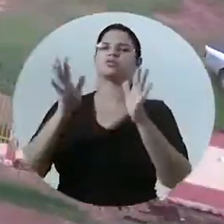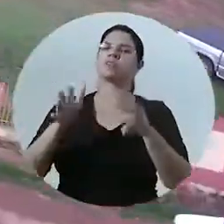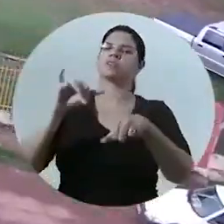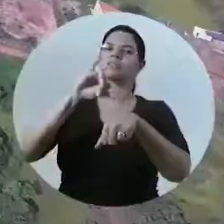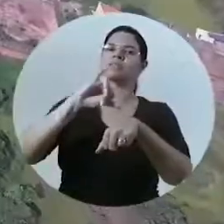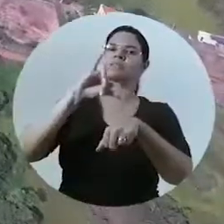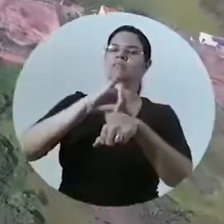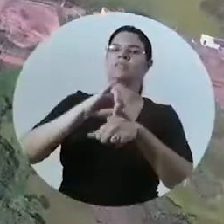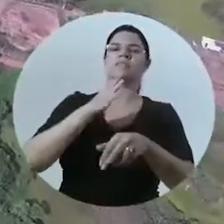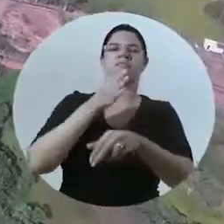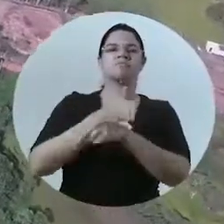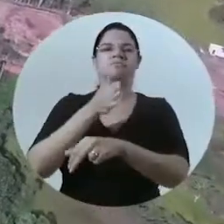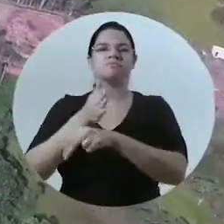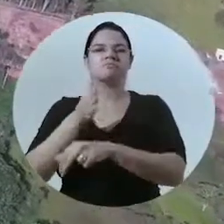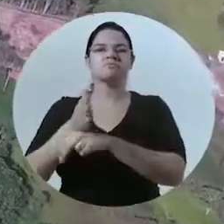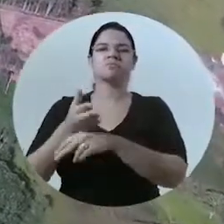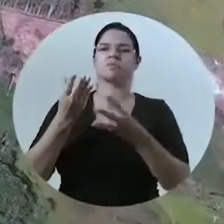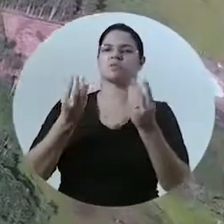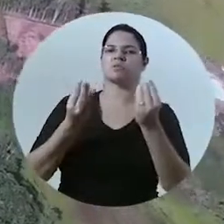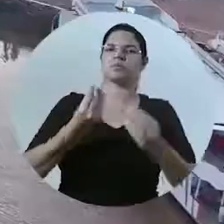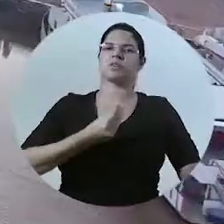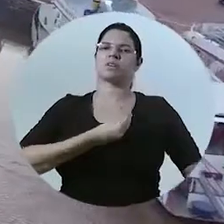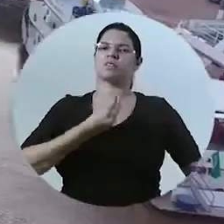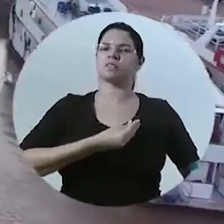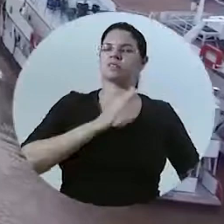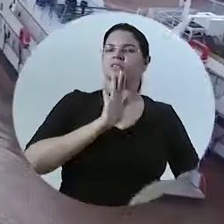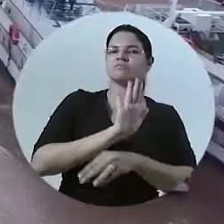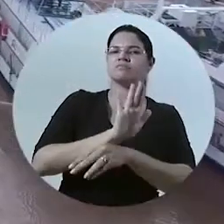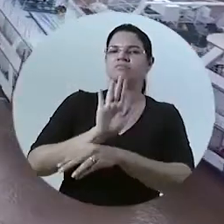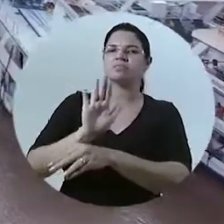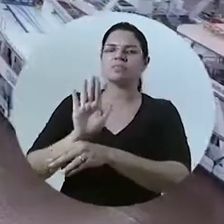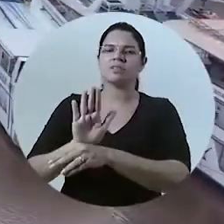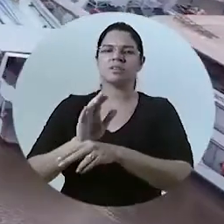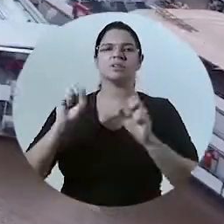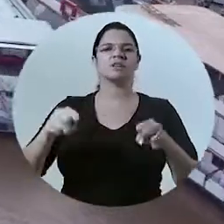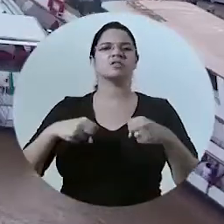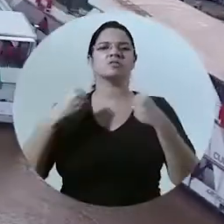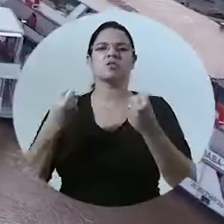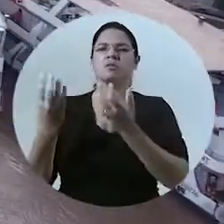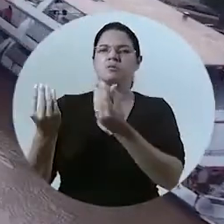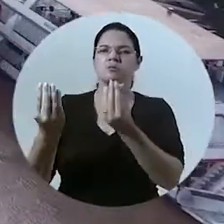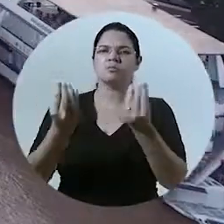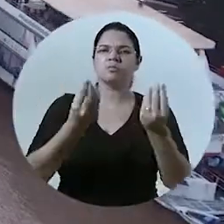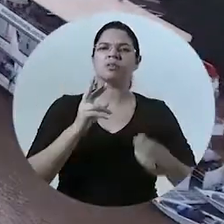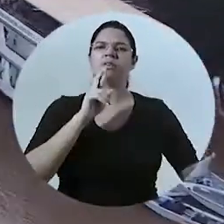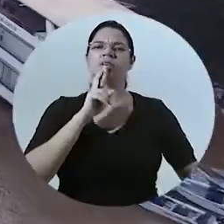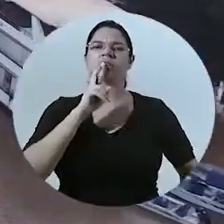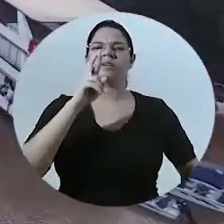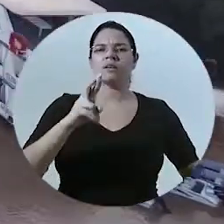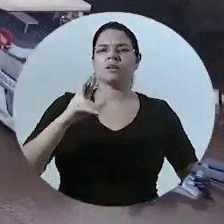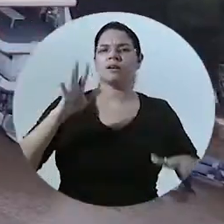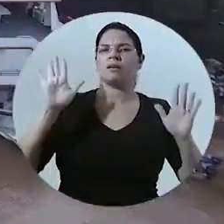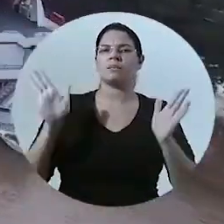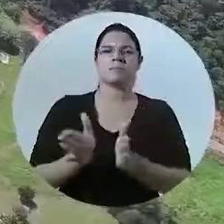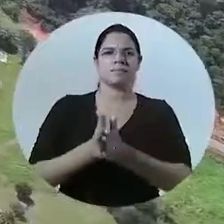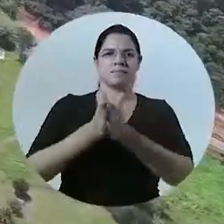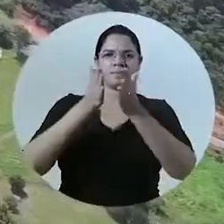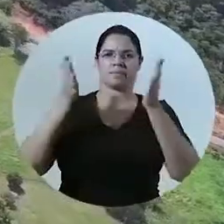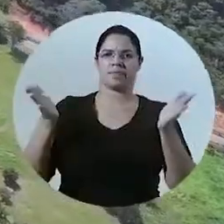passei muitas as vidas que toquei esforço de muitos para um resultado surpreendente